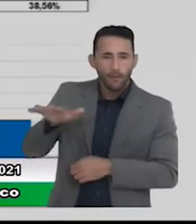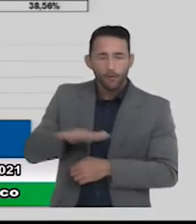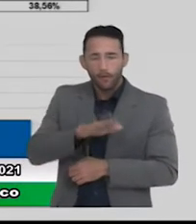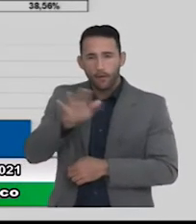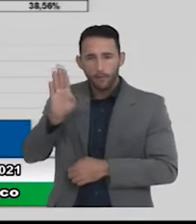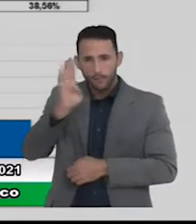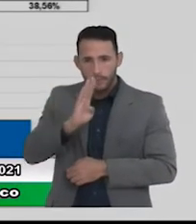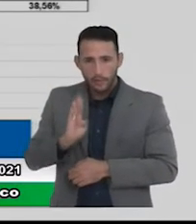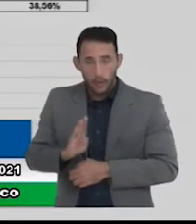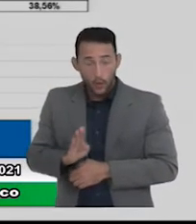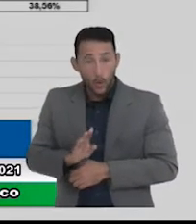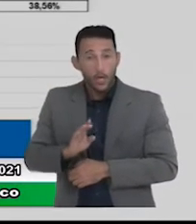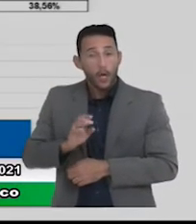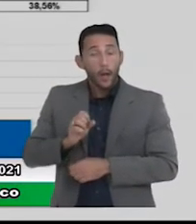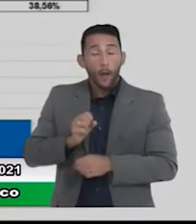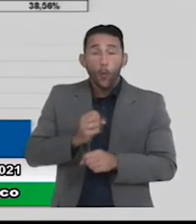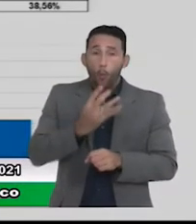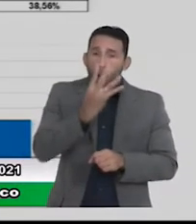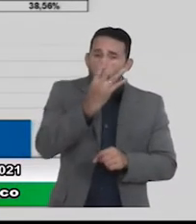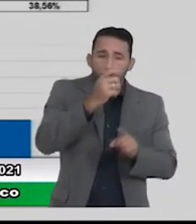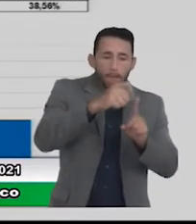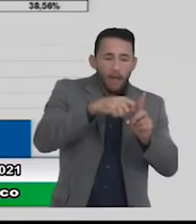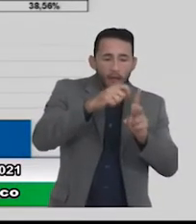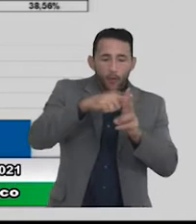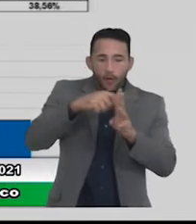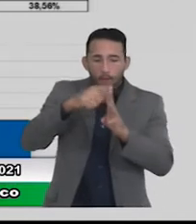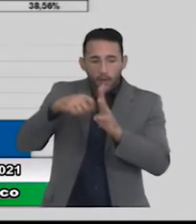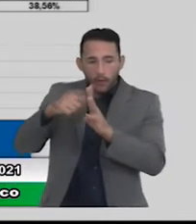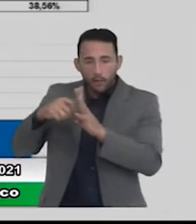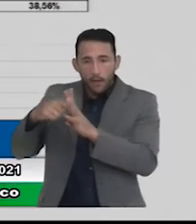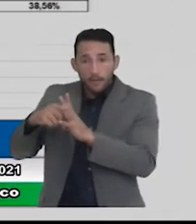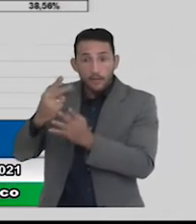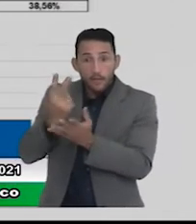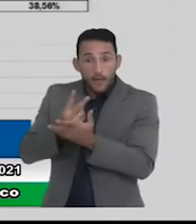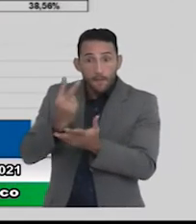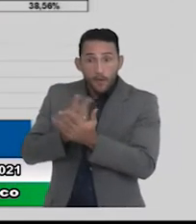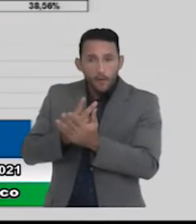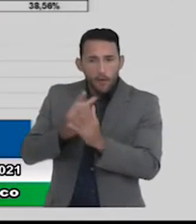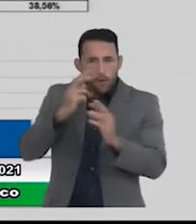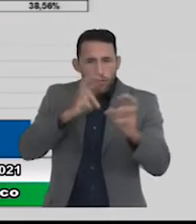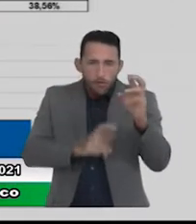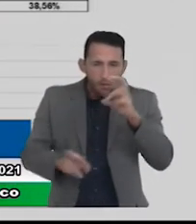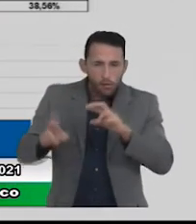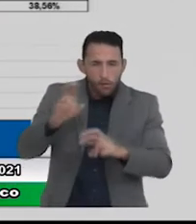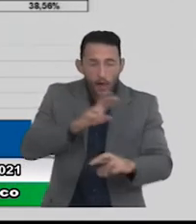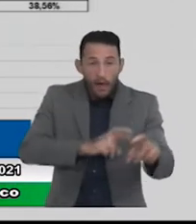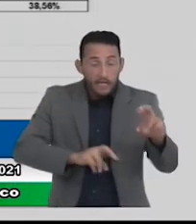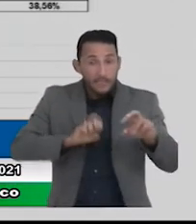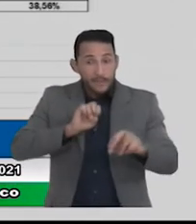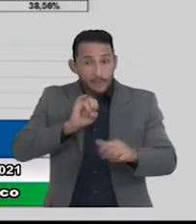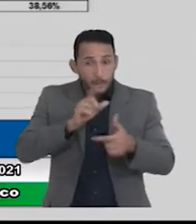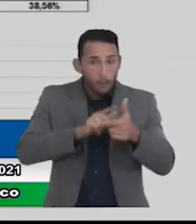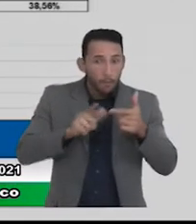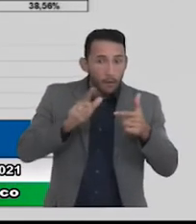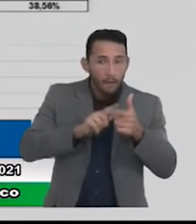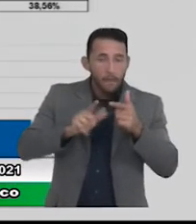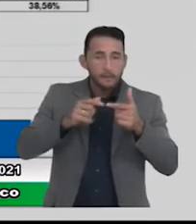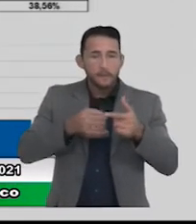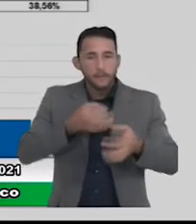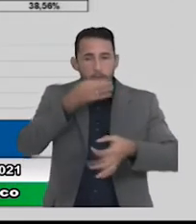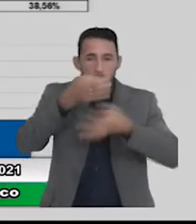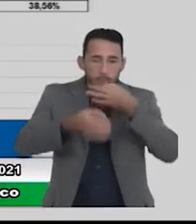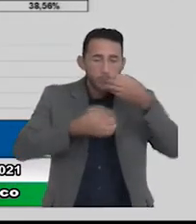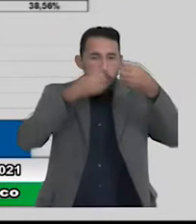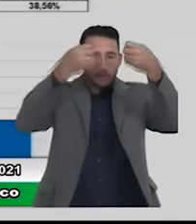eles nos auditam quadrimestralmente acompanha essas metas a gente justifica quando não está de acordo foi o que